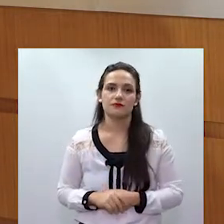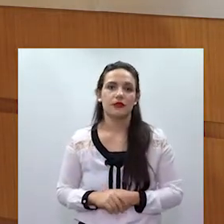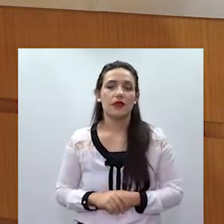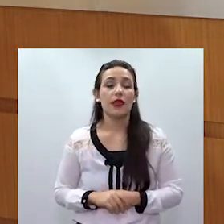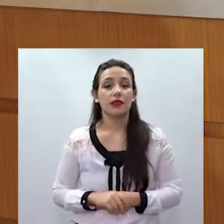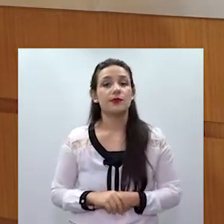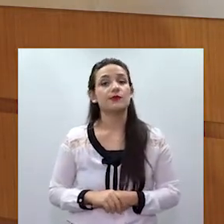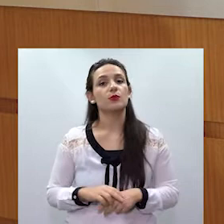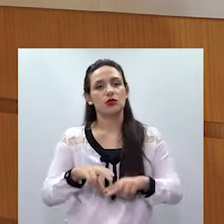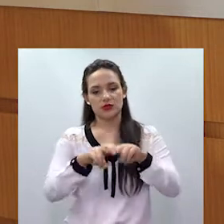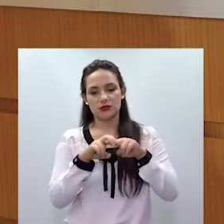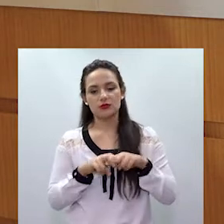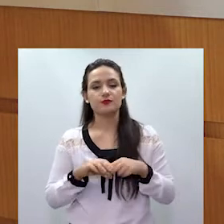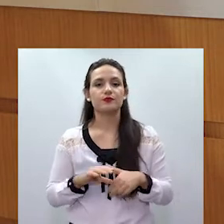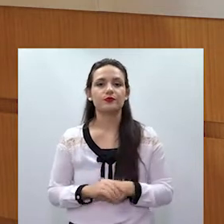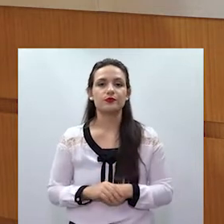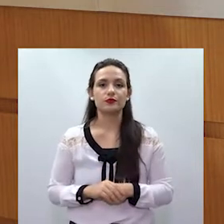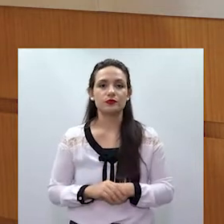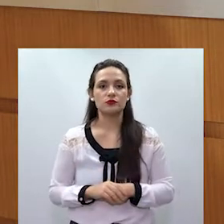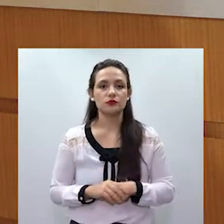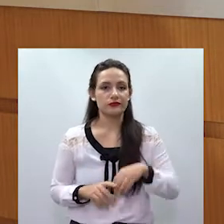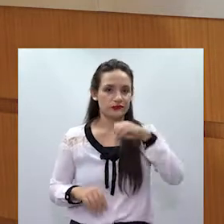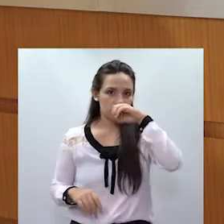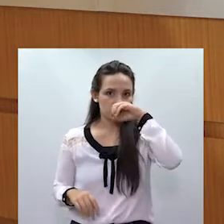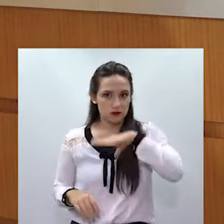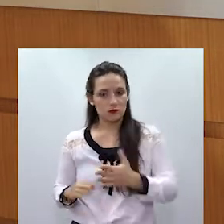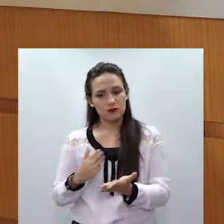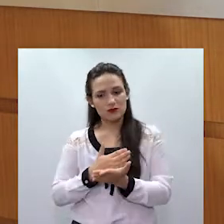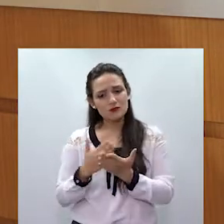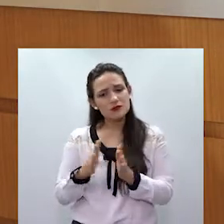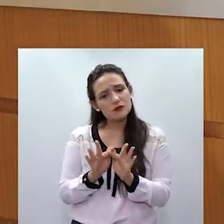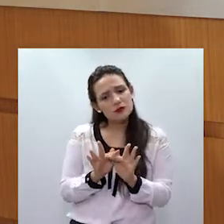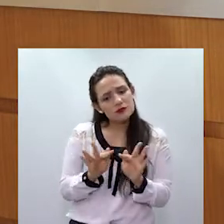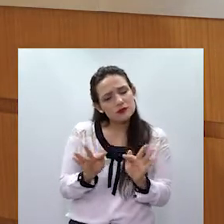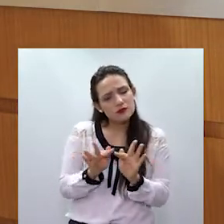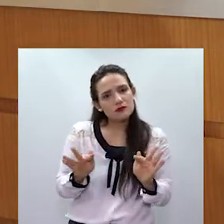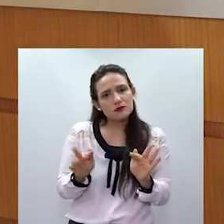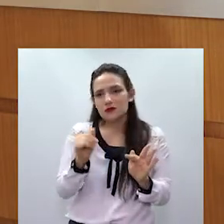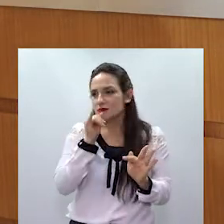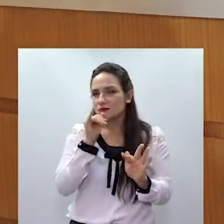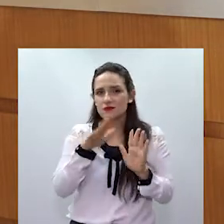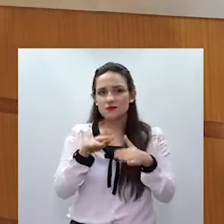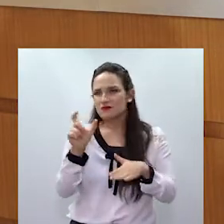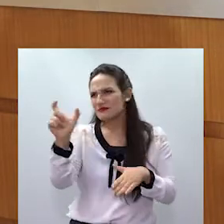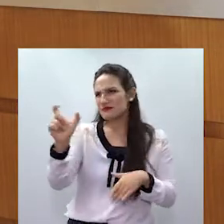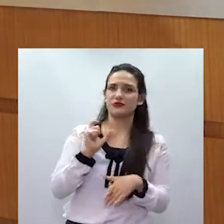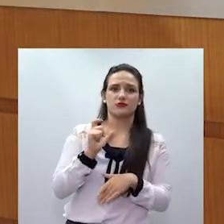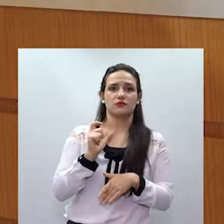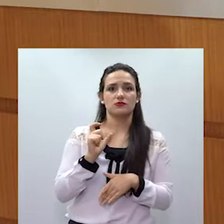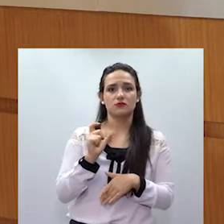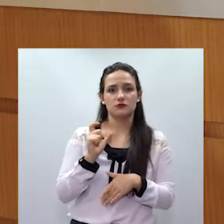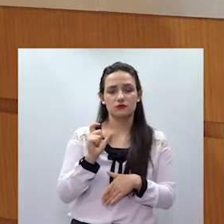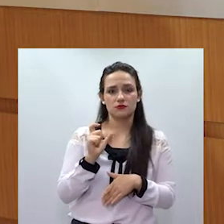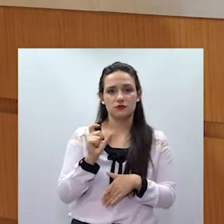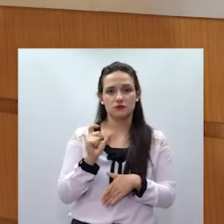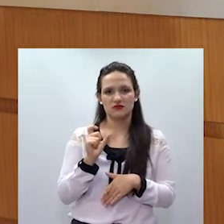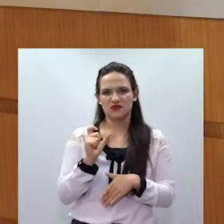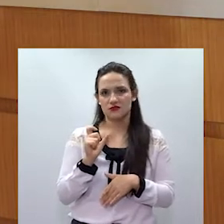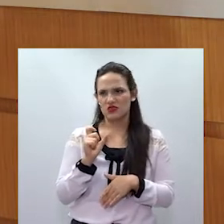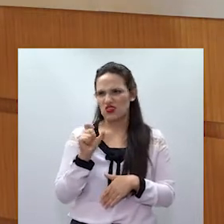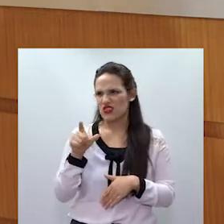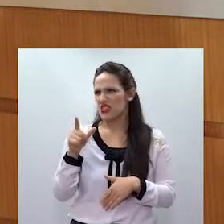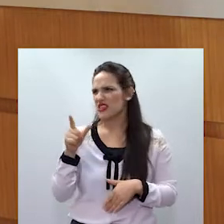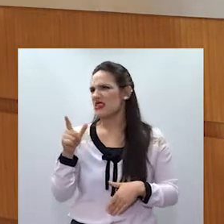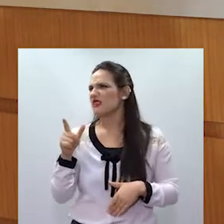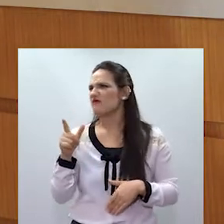essa característica. Geralmente, as violências, elas vêm de uma violência menor, uma injúria, que é uma agressão verbal,